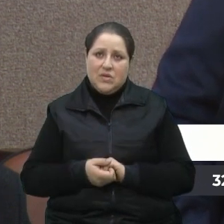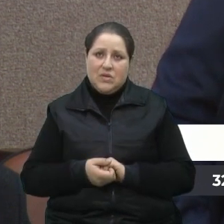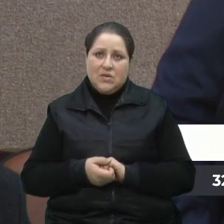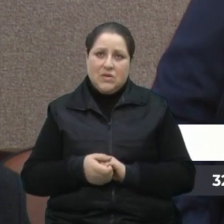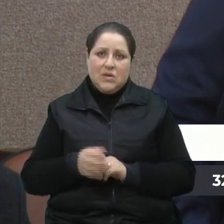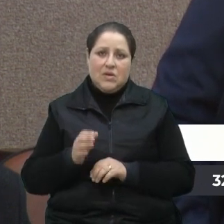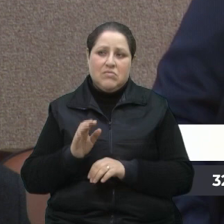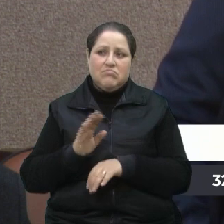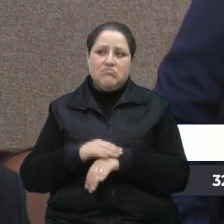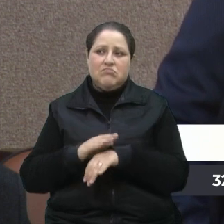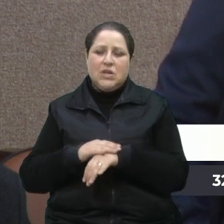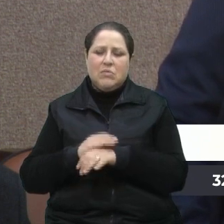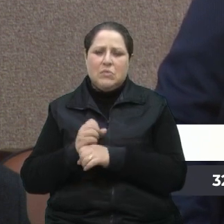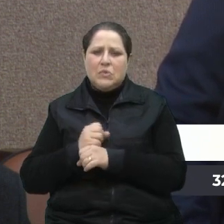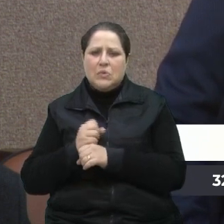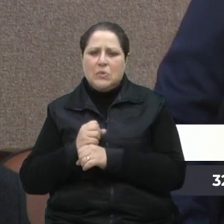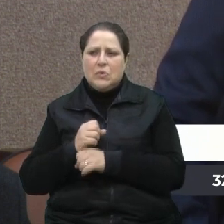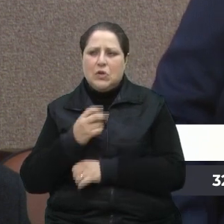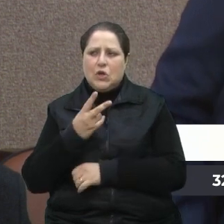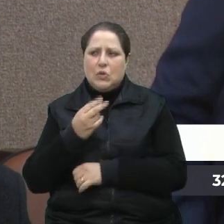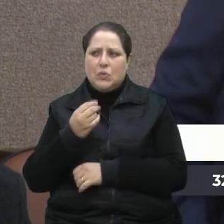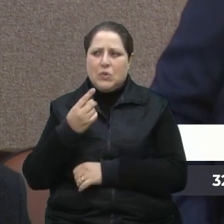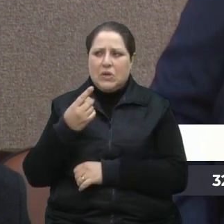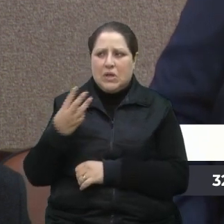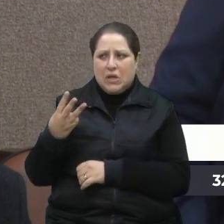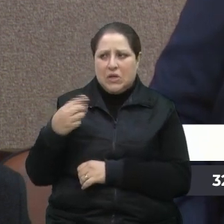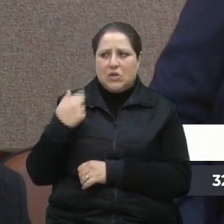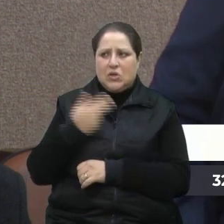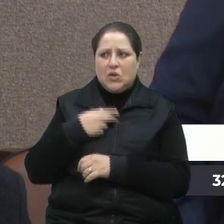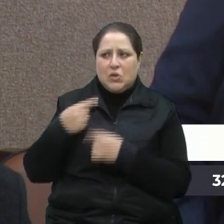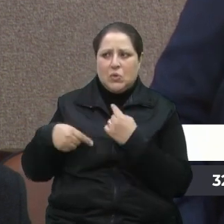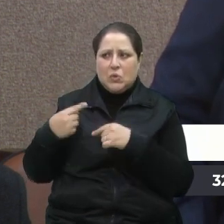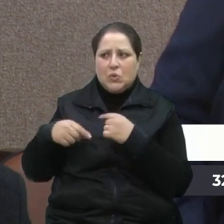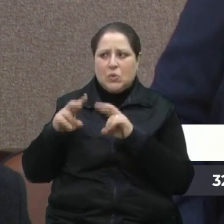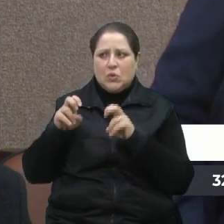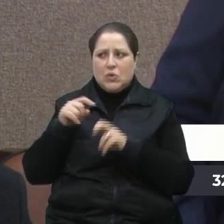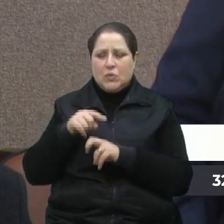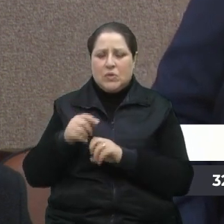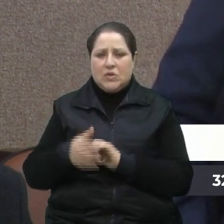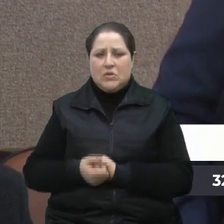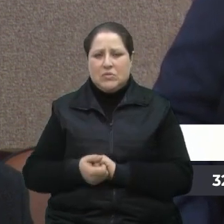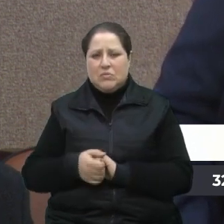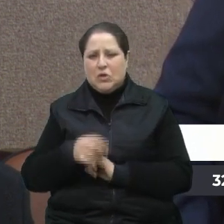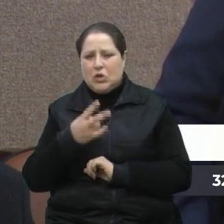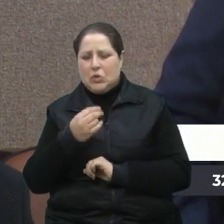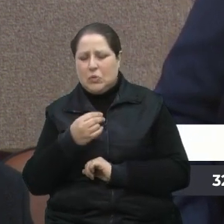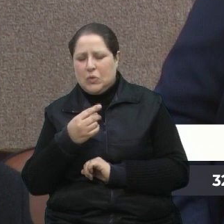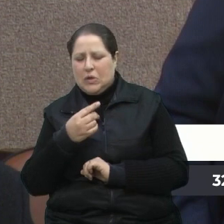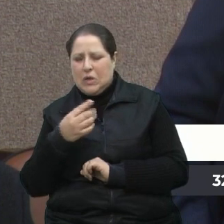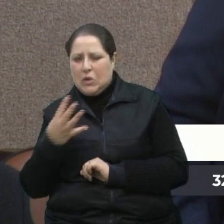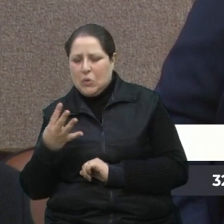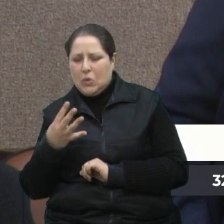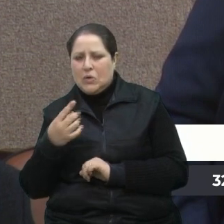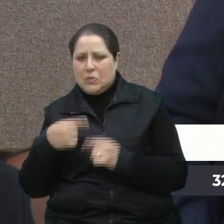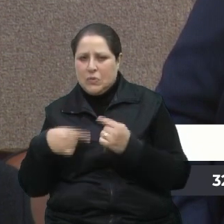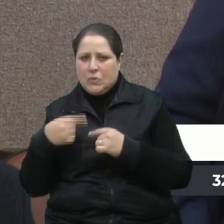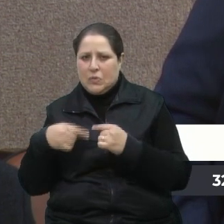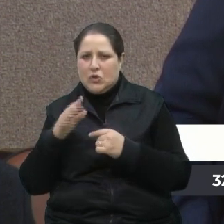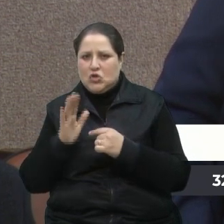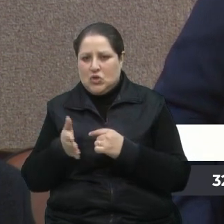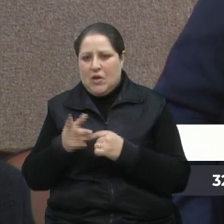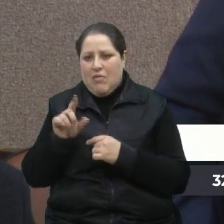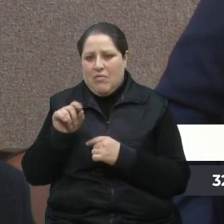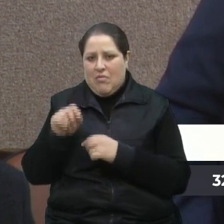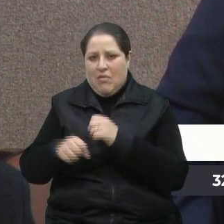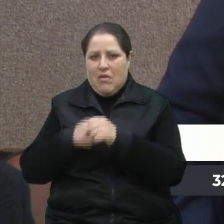quando, o vereador Ues, 2013, que estão discutindo isso, 2013, 2014. Então, são dez anos fora